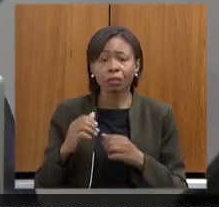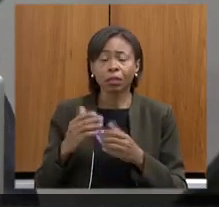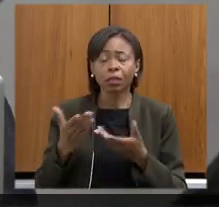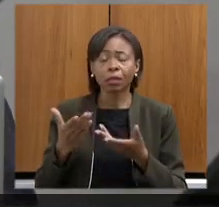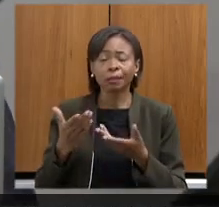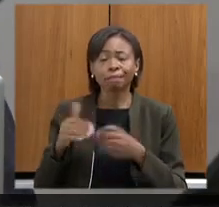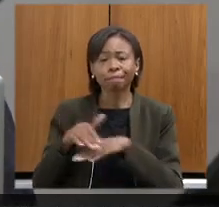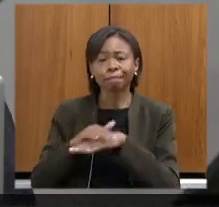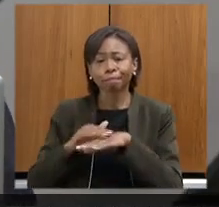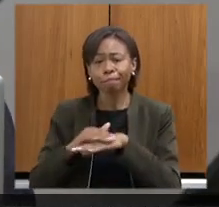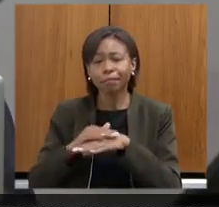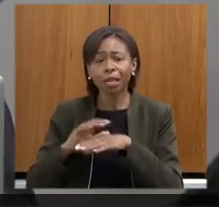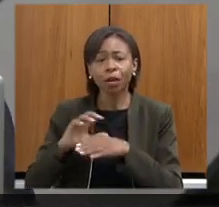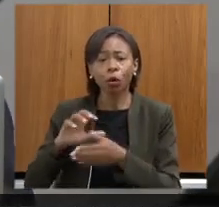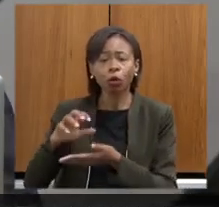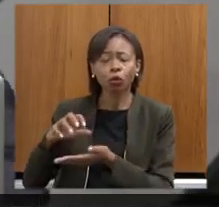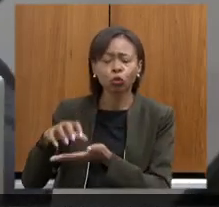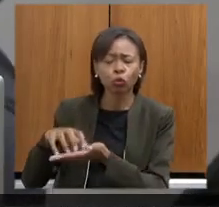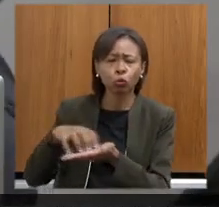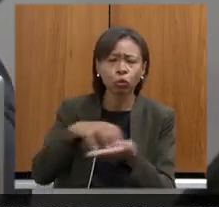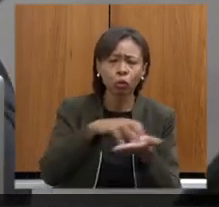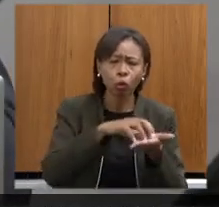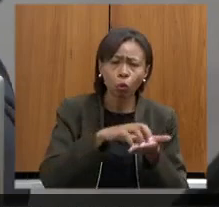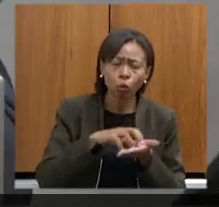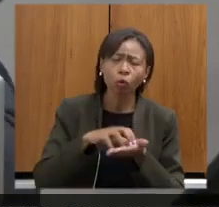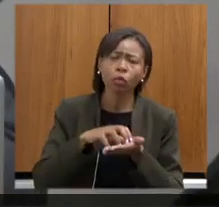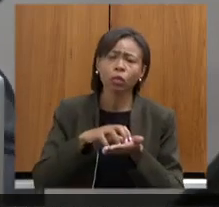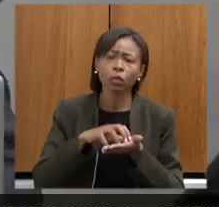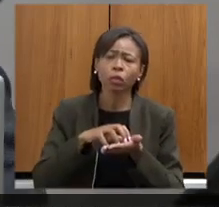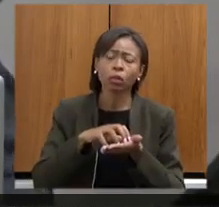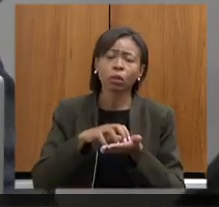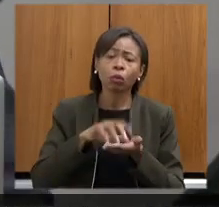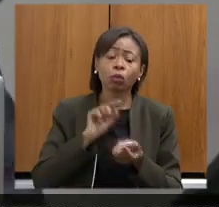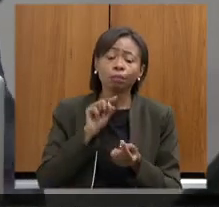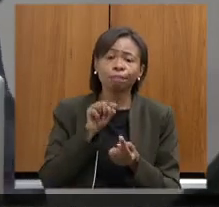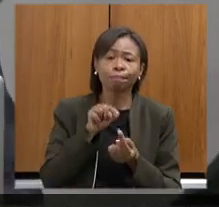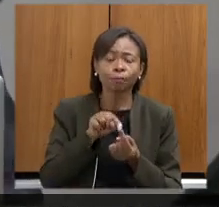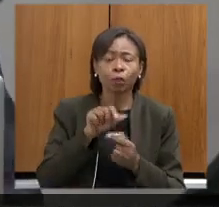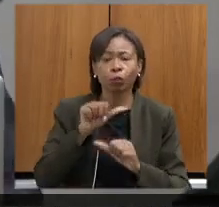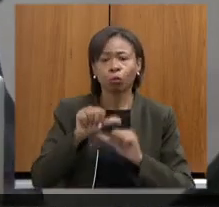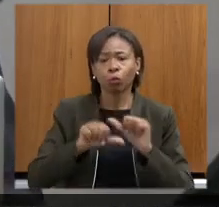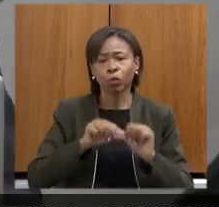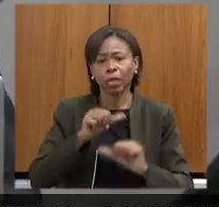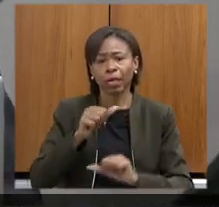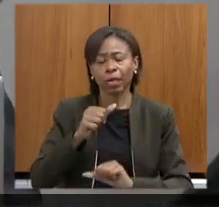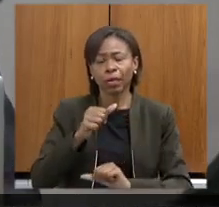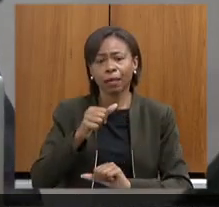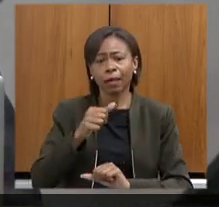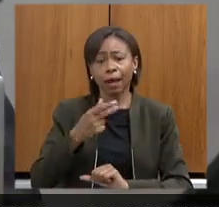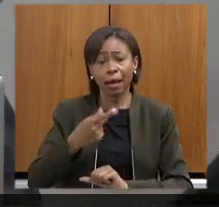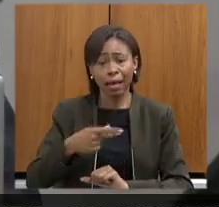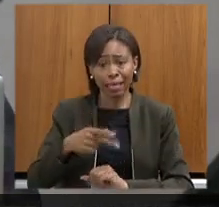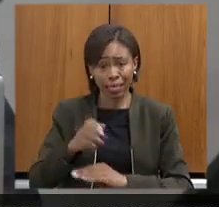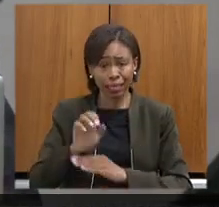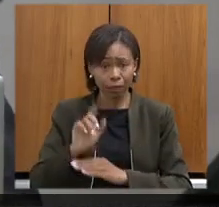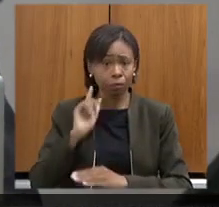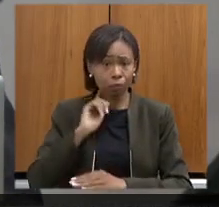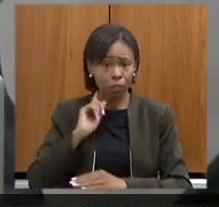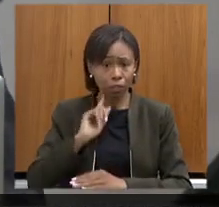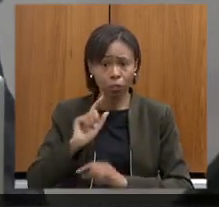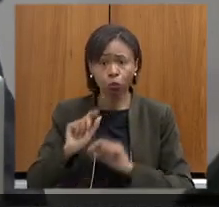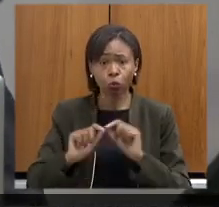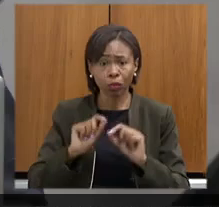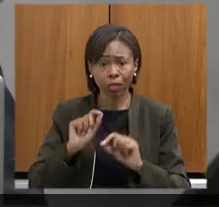para que a gente possa mudar o quadro do Estado de Minas Gerais em relação ao desmatamento de Mata Atlântica.